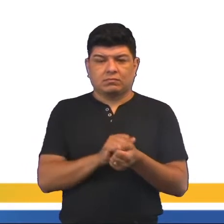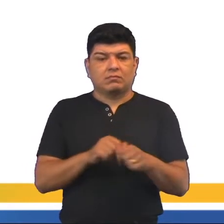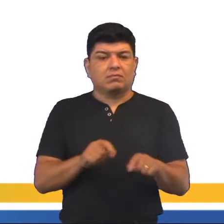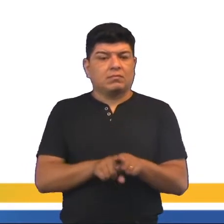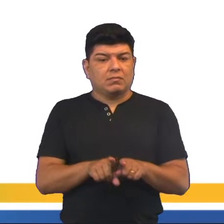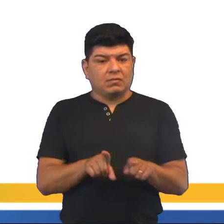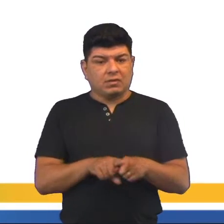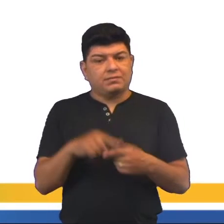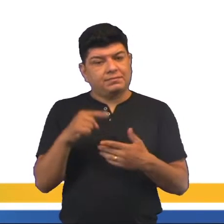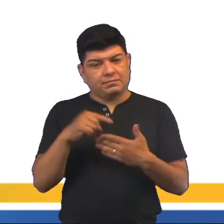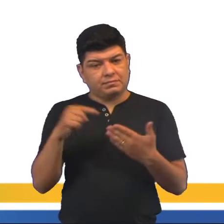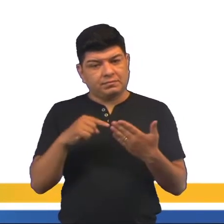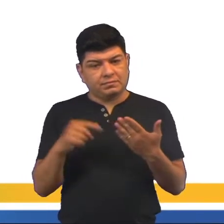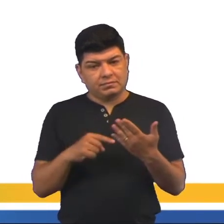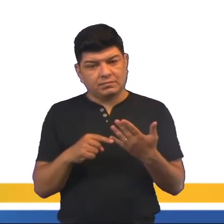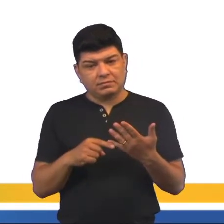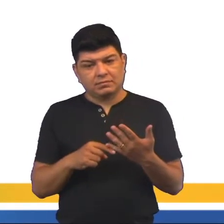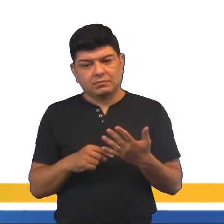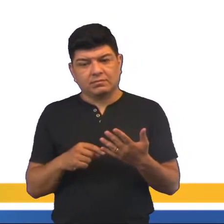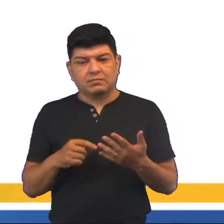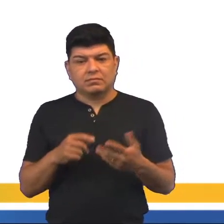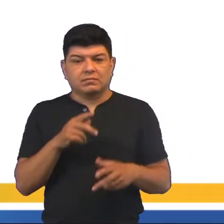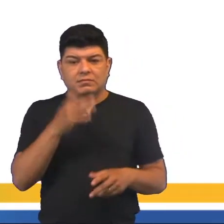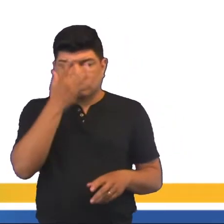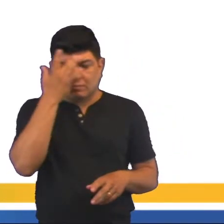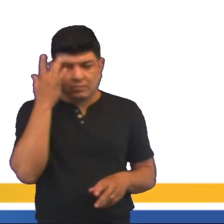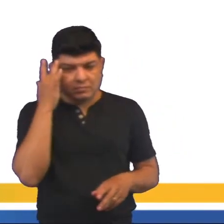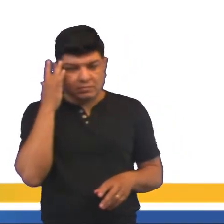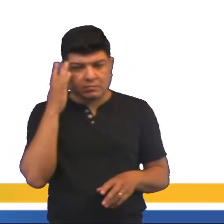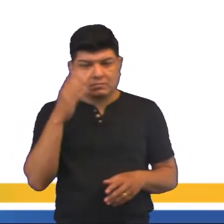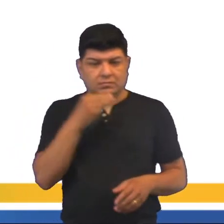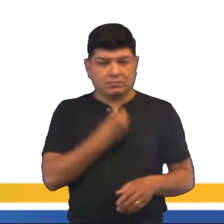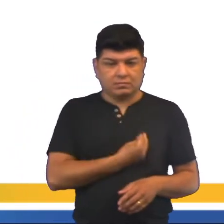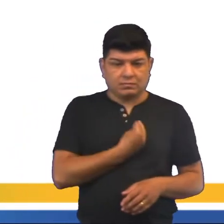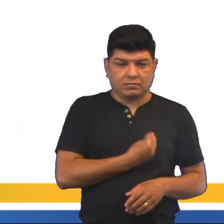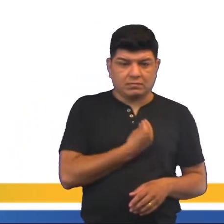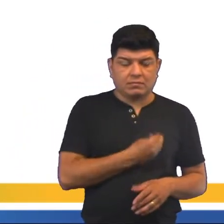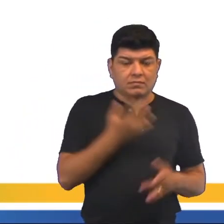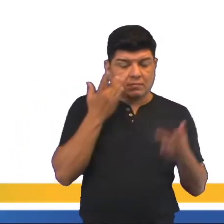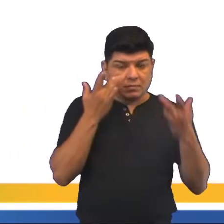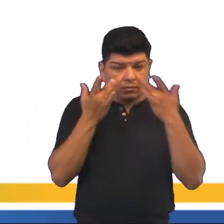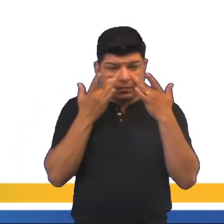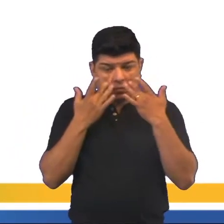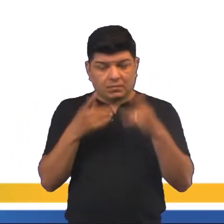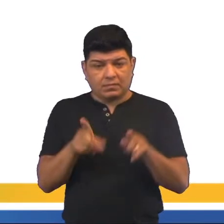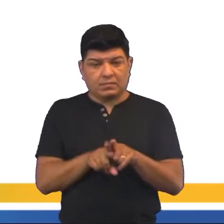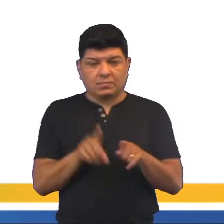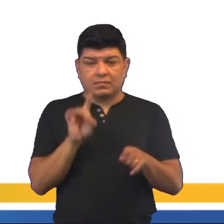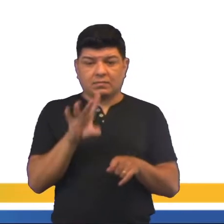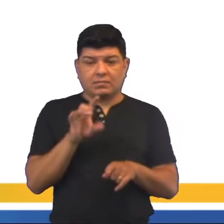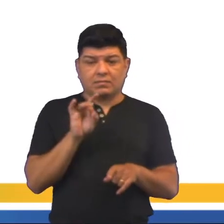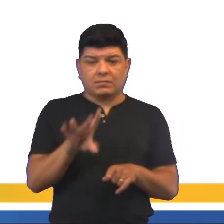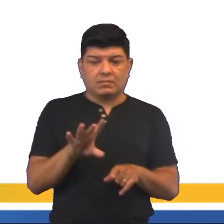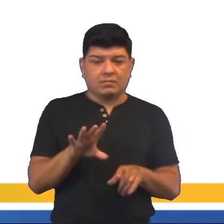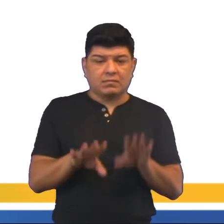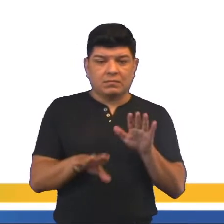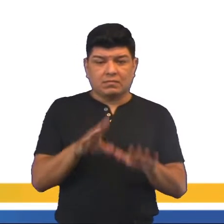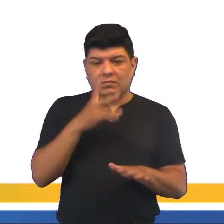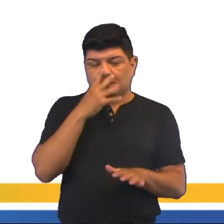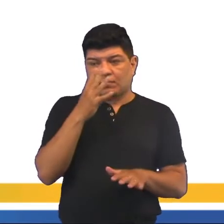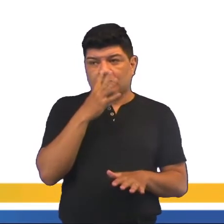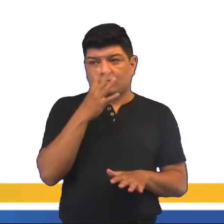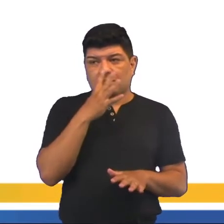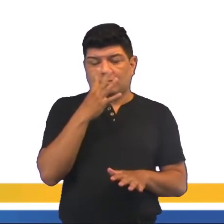do elemento do teatro, aí o público, né? São os frequentadores do teatro e os que apenas, ocasionalmente,